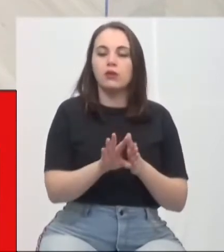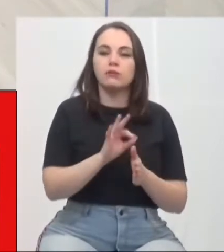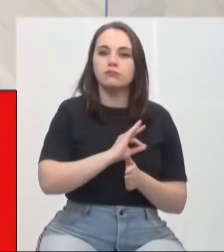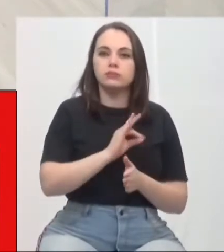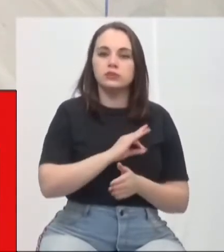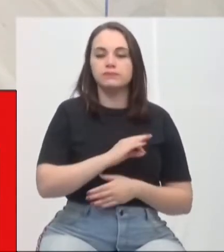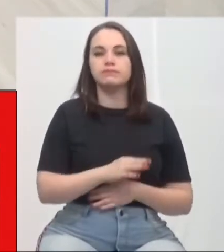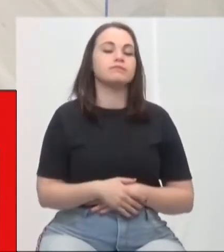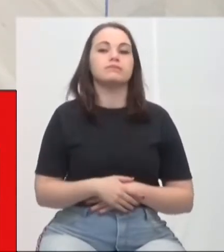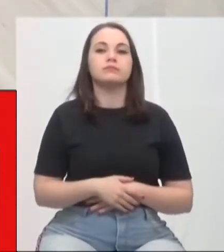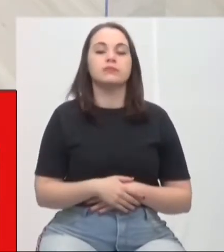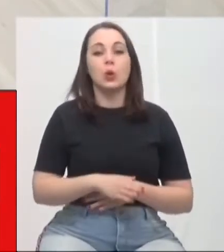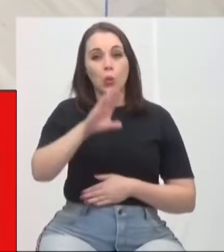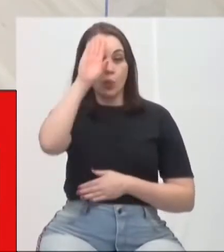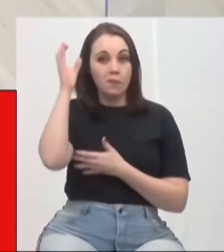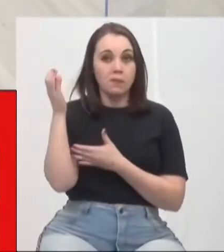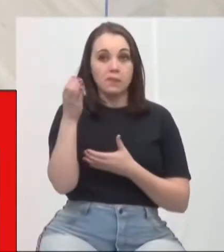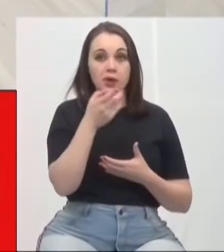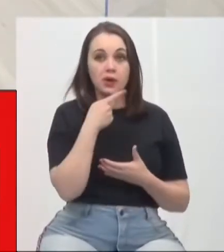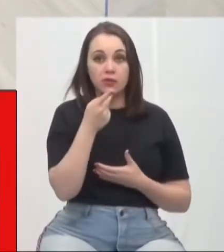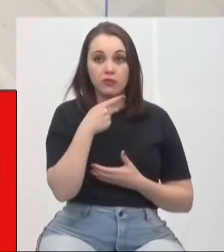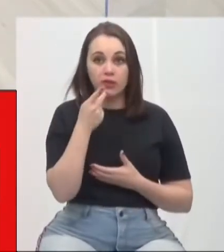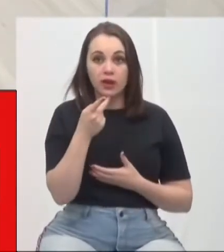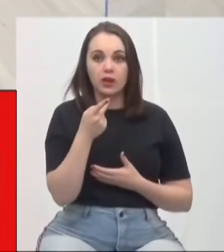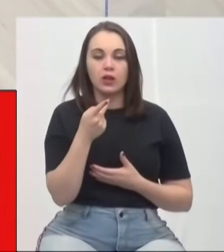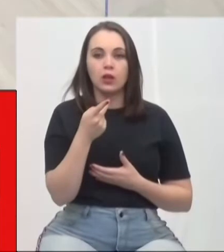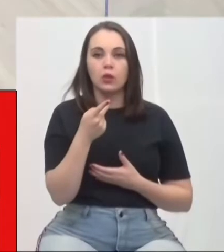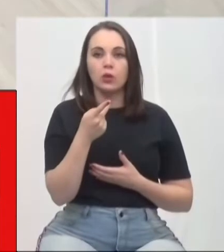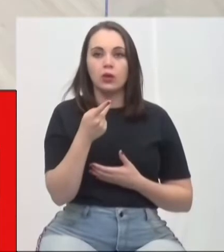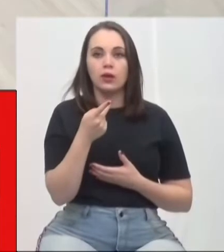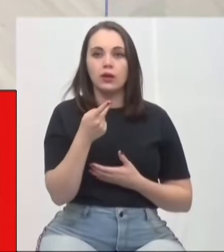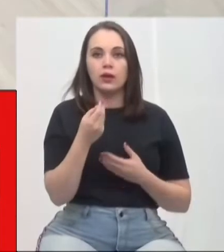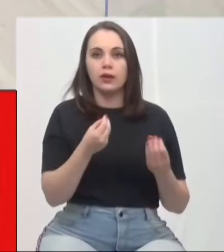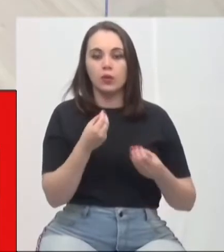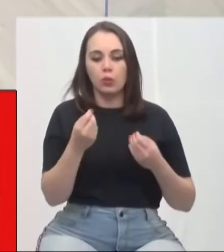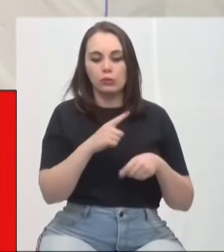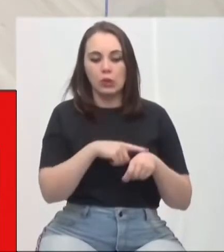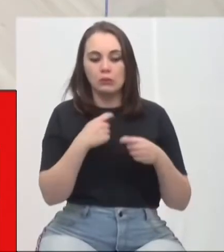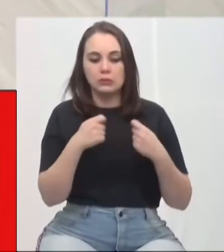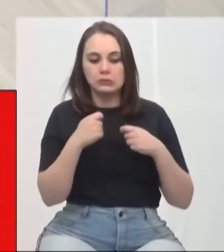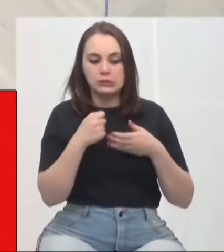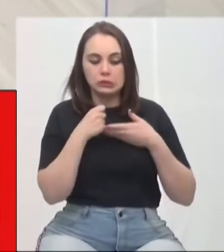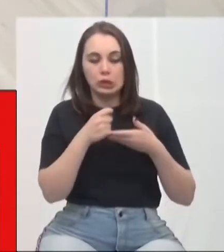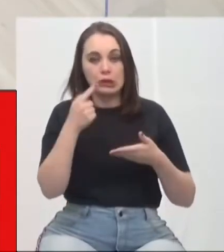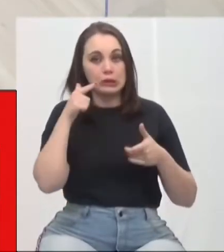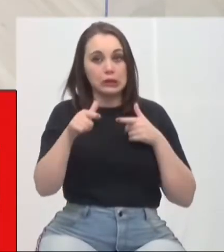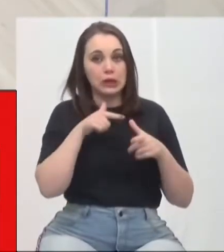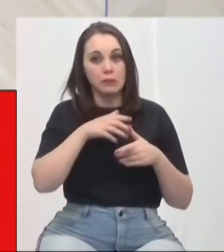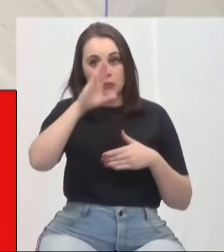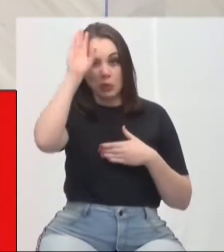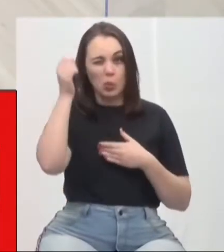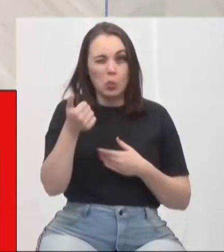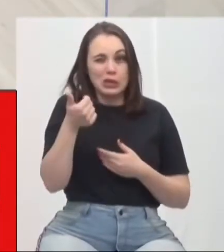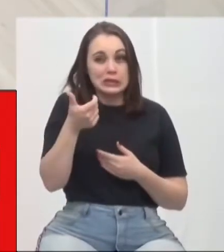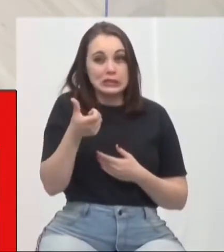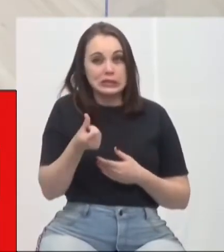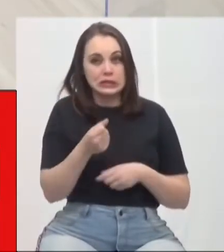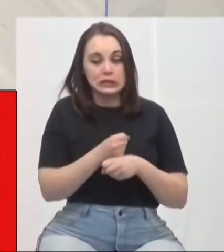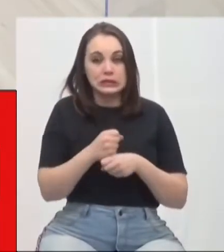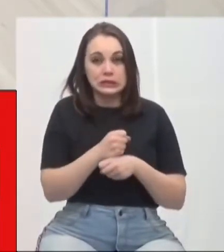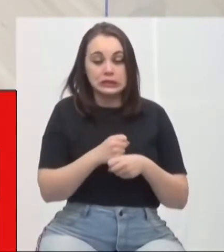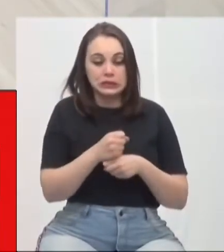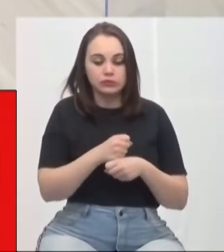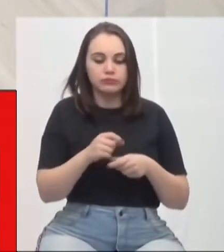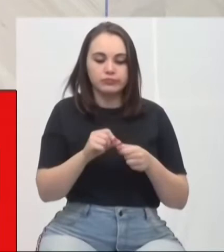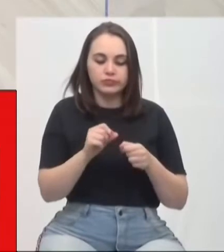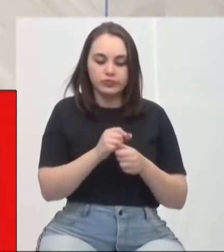Vitorino ressalta que agiu com um instinto. Na hora, pensei em ajudar. Trabalho no corpo de bombeiro há quase 16 anos e, no momento, agi